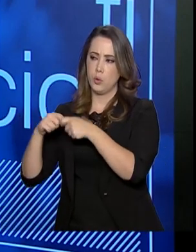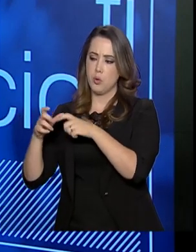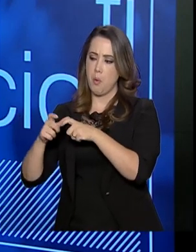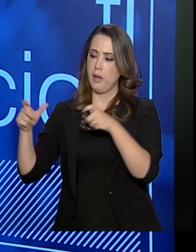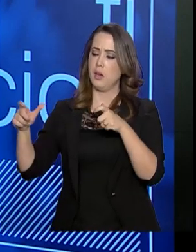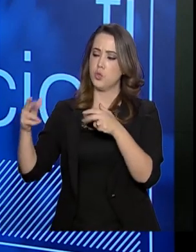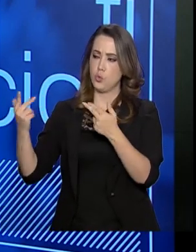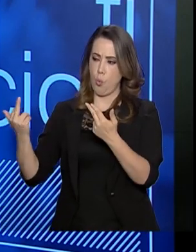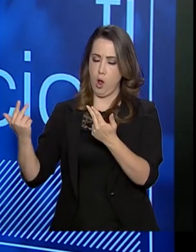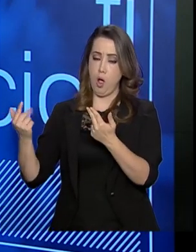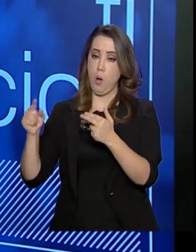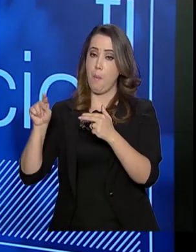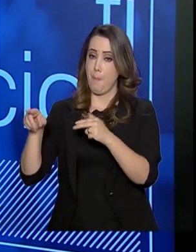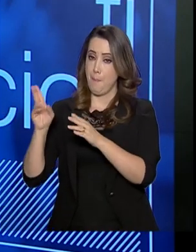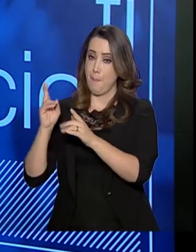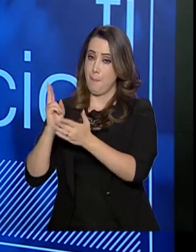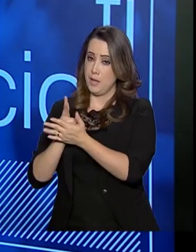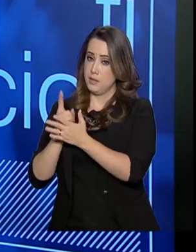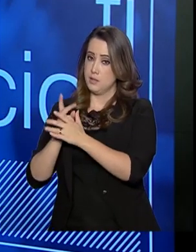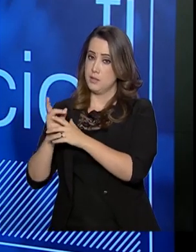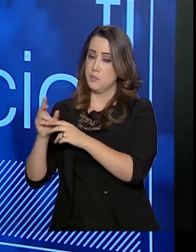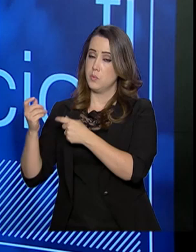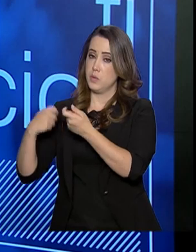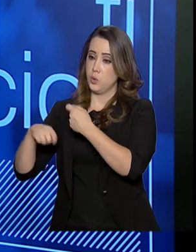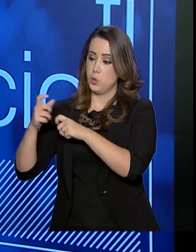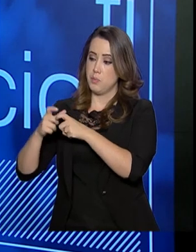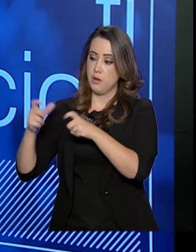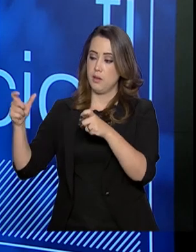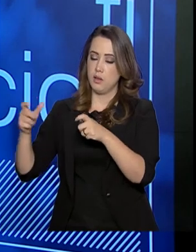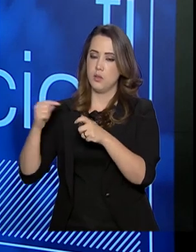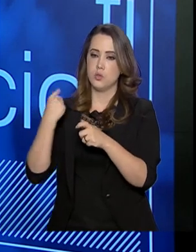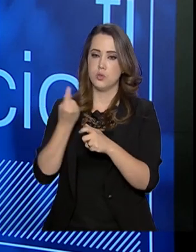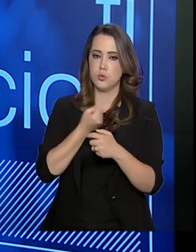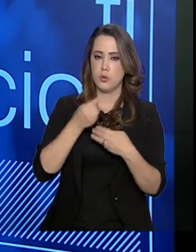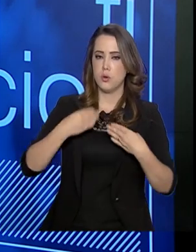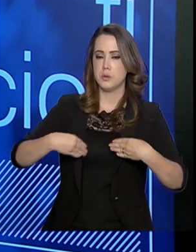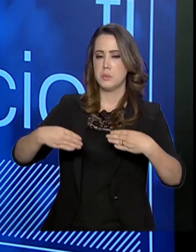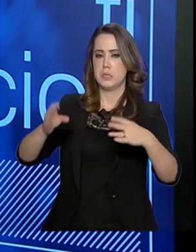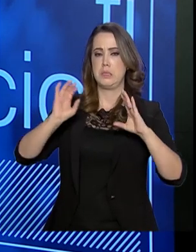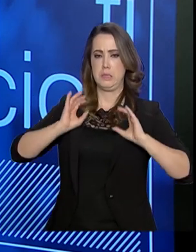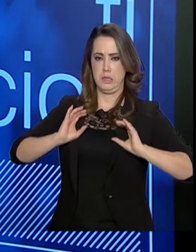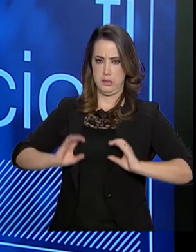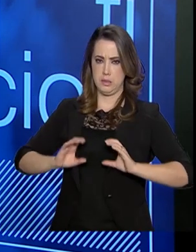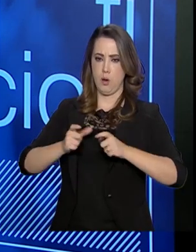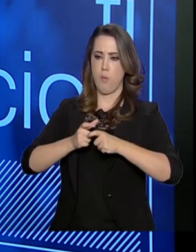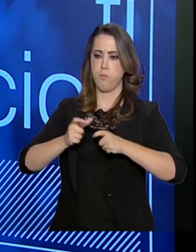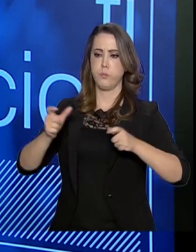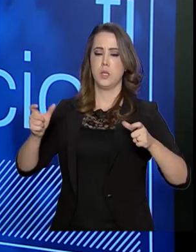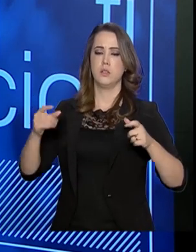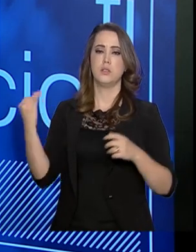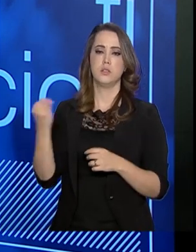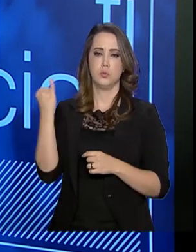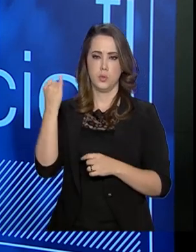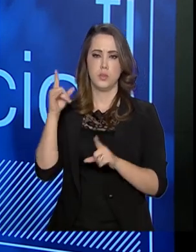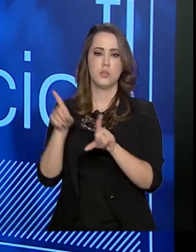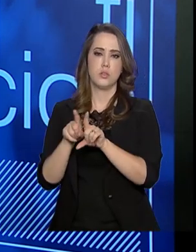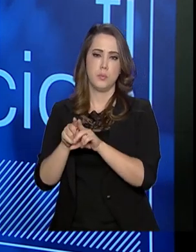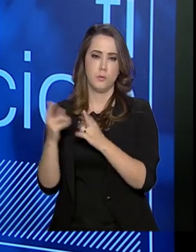robustez, embora a economia seja nosso carro-chefe, o ministério da economia. Mas esse é um ministério muito importante.